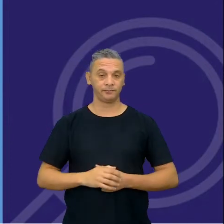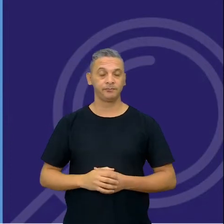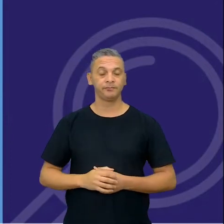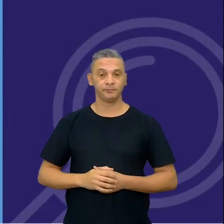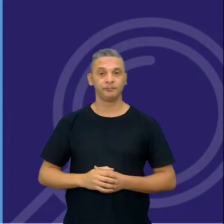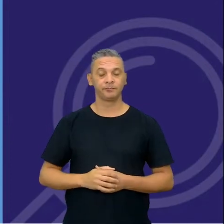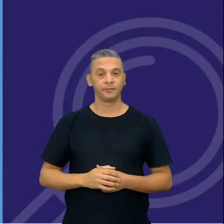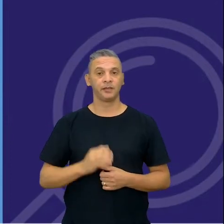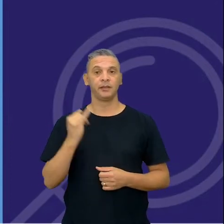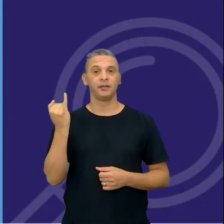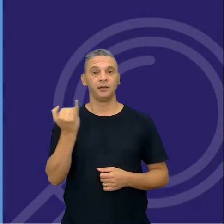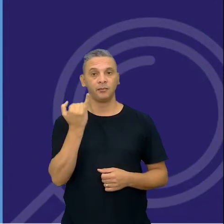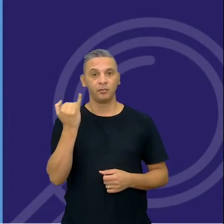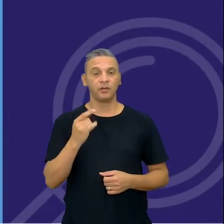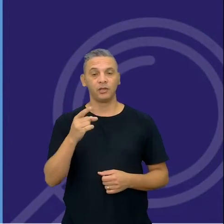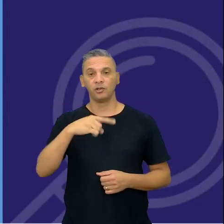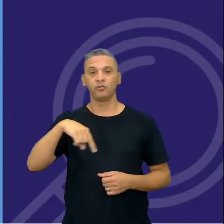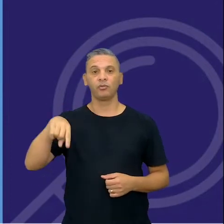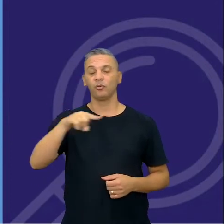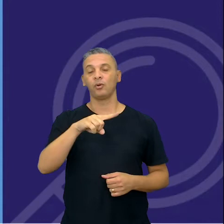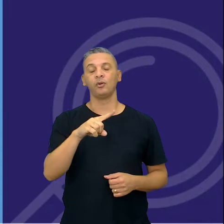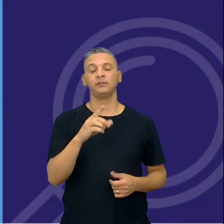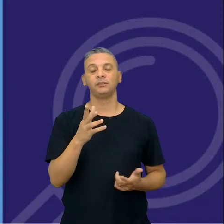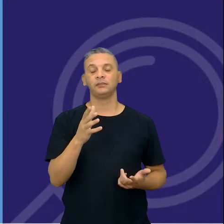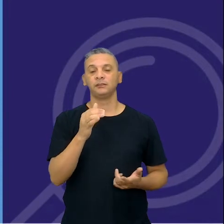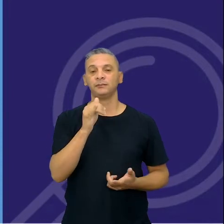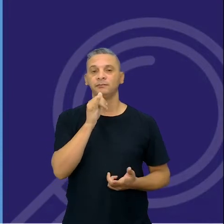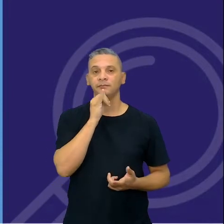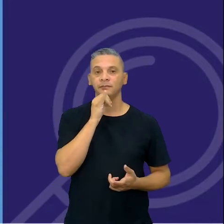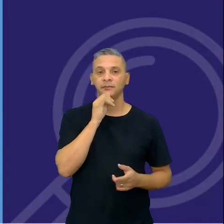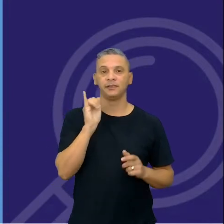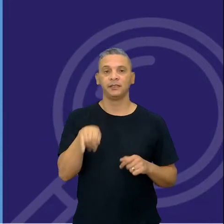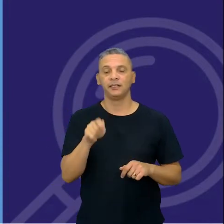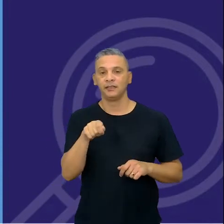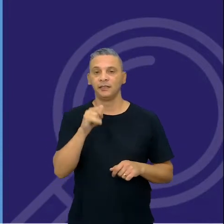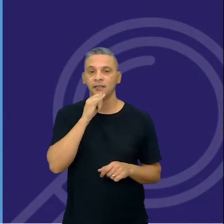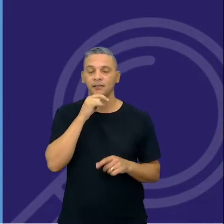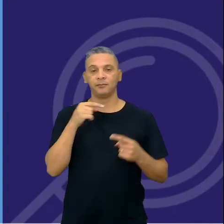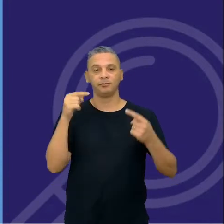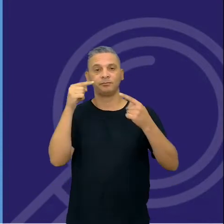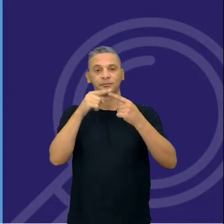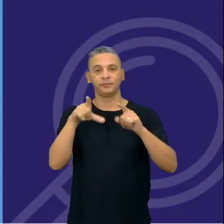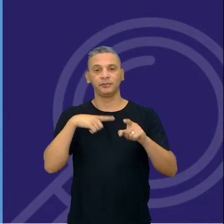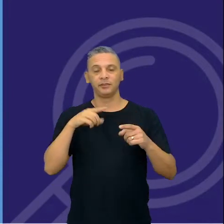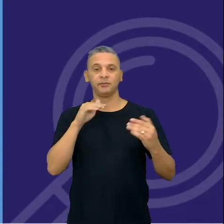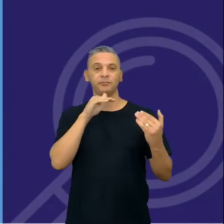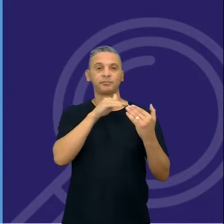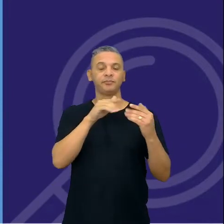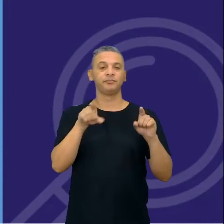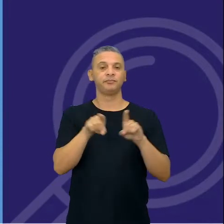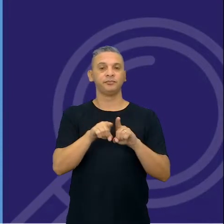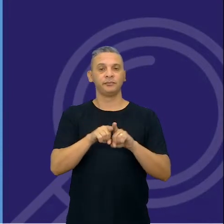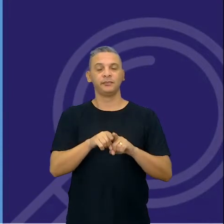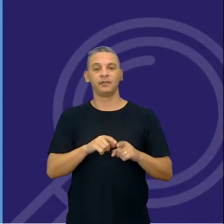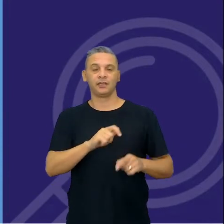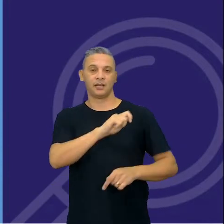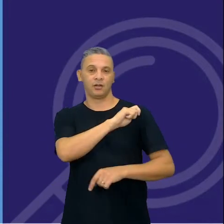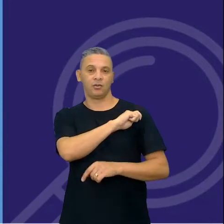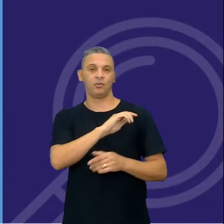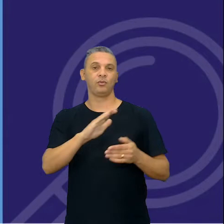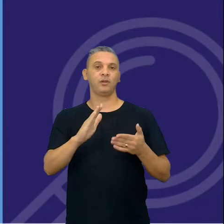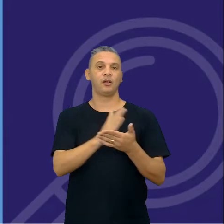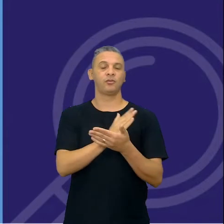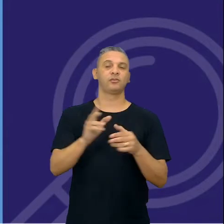É fundamental que a gente... Porque aquilo Enunciado ele não está ali à toa, porque alguns alunos têm essa